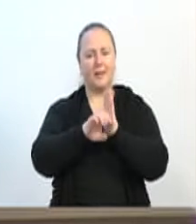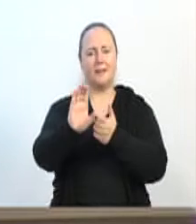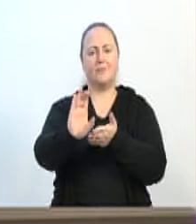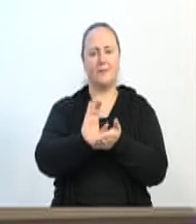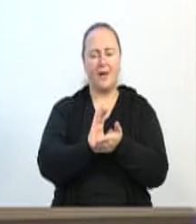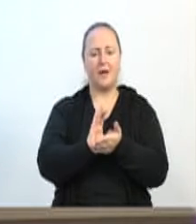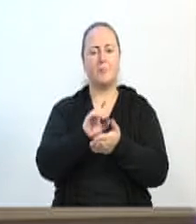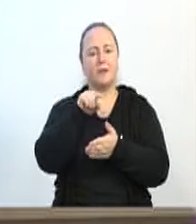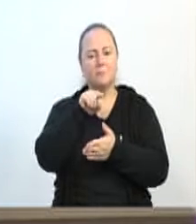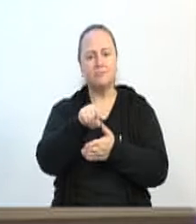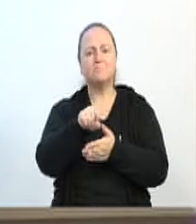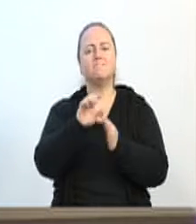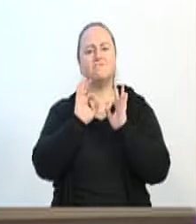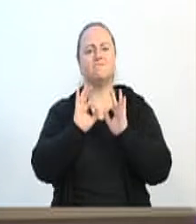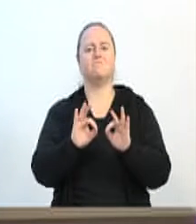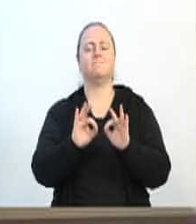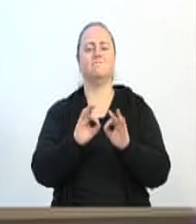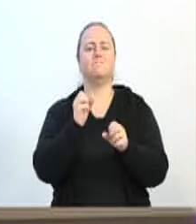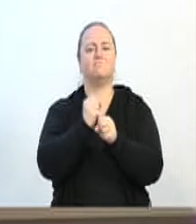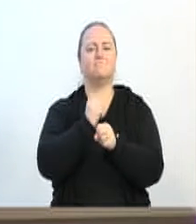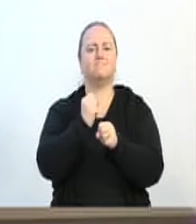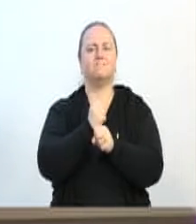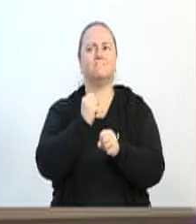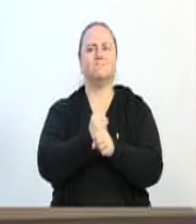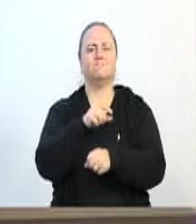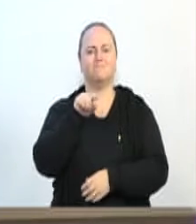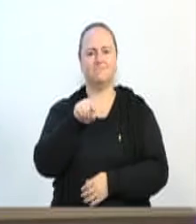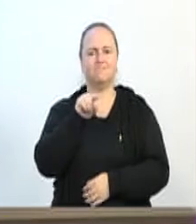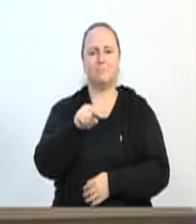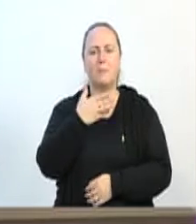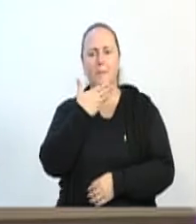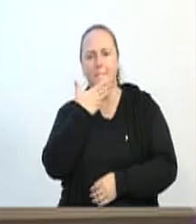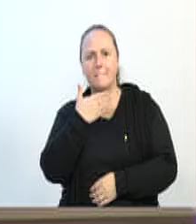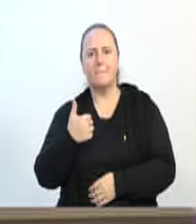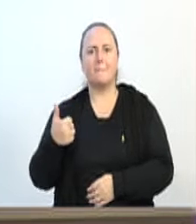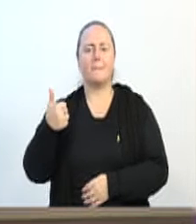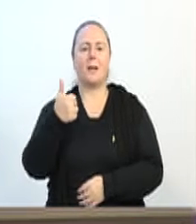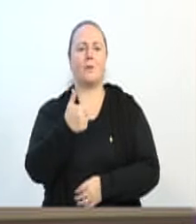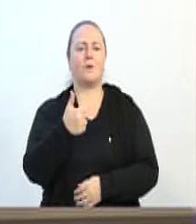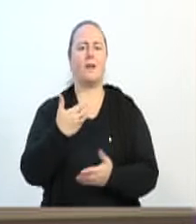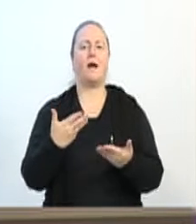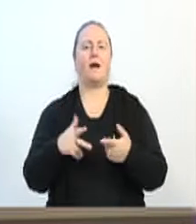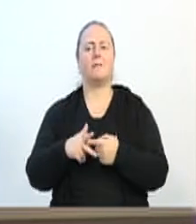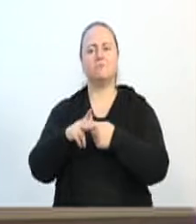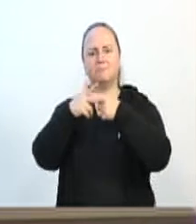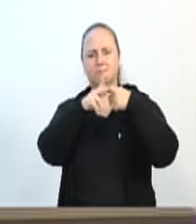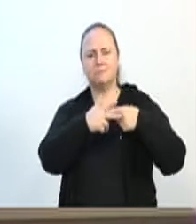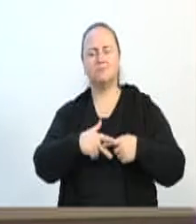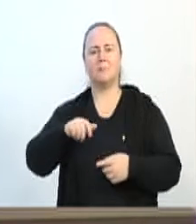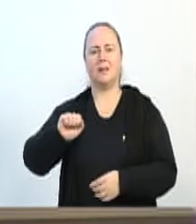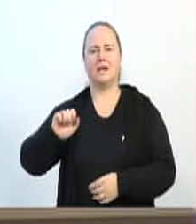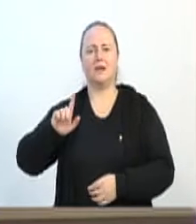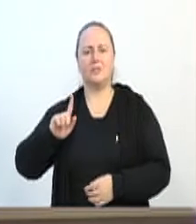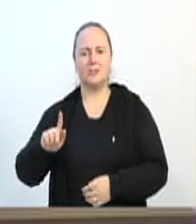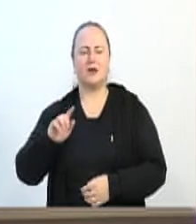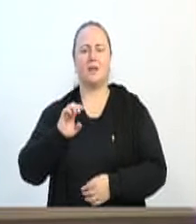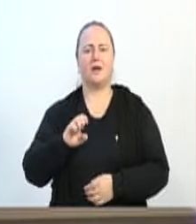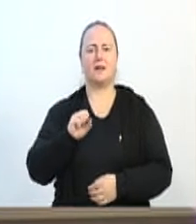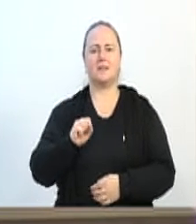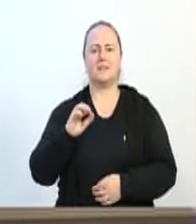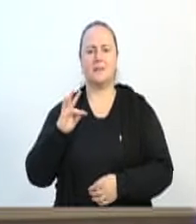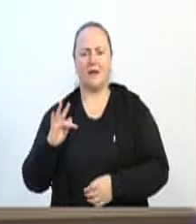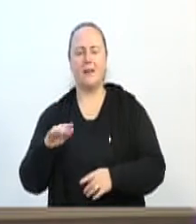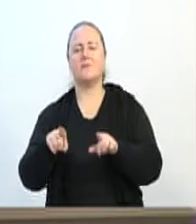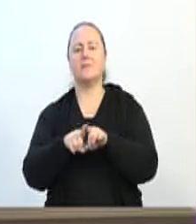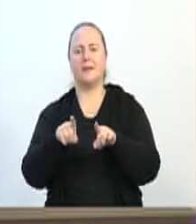para exatamente isso, para essas melhorias e para essas reformas de AGs e SFs, para serem